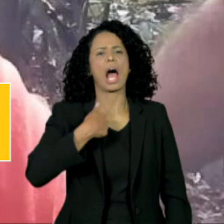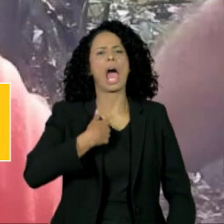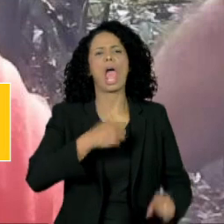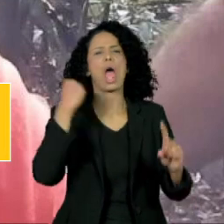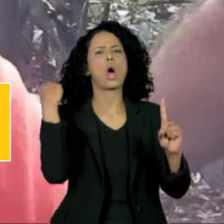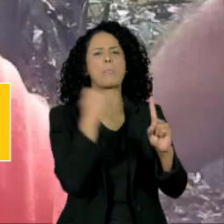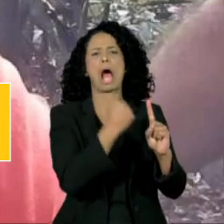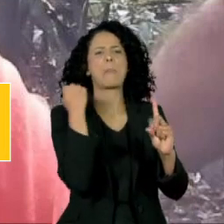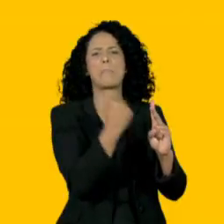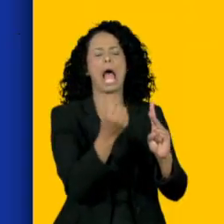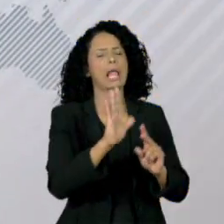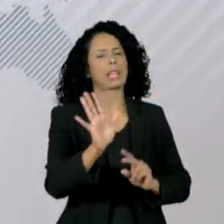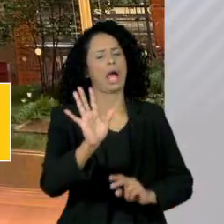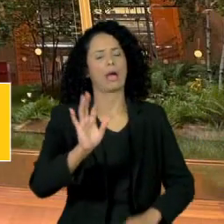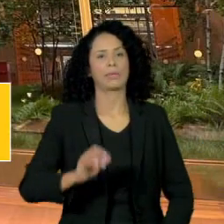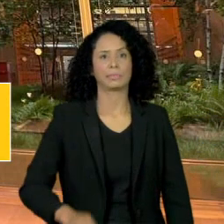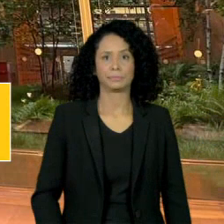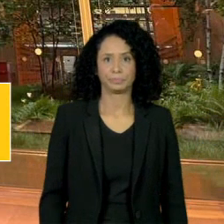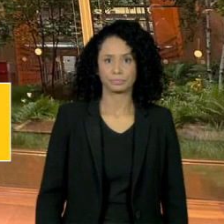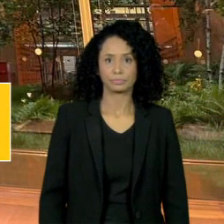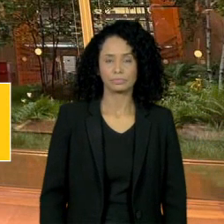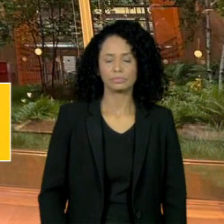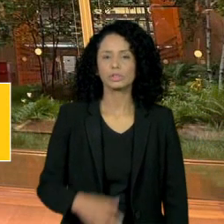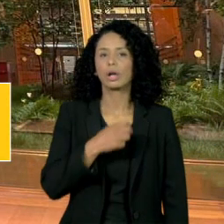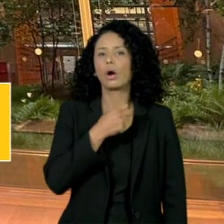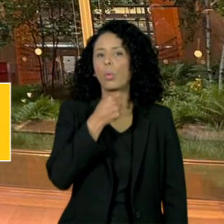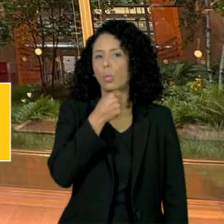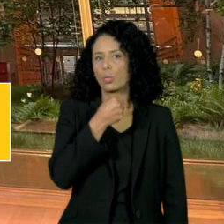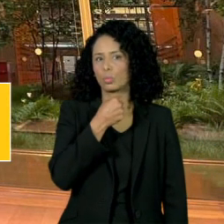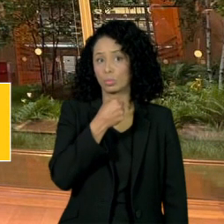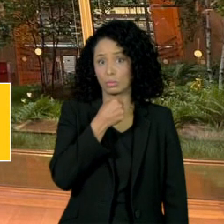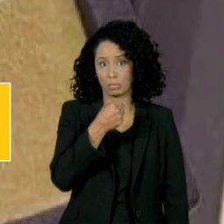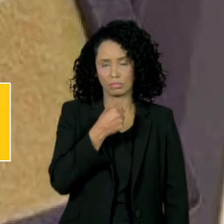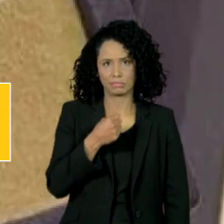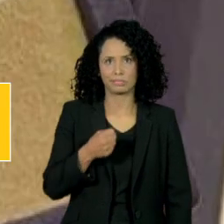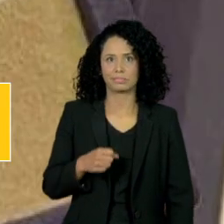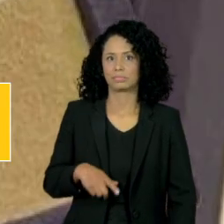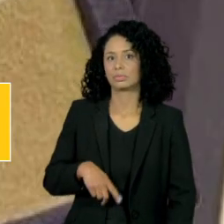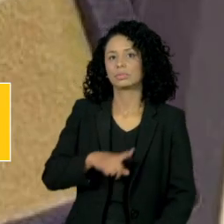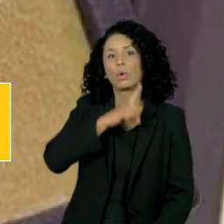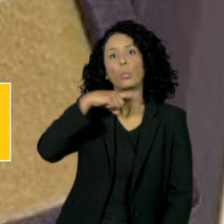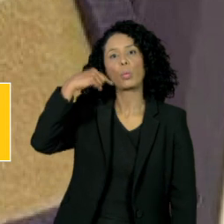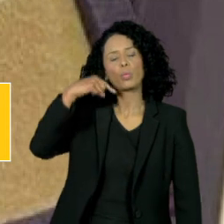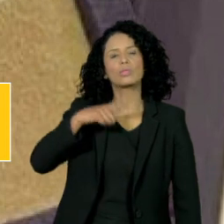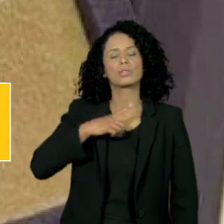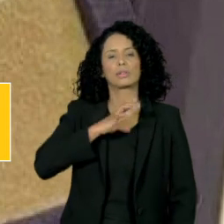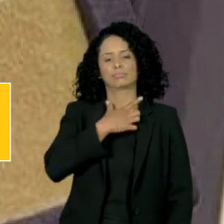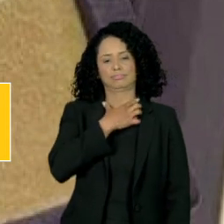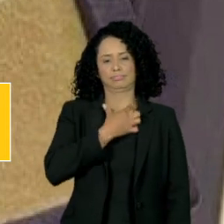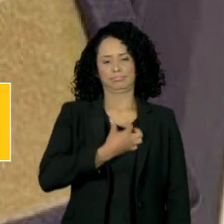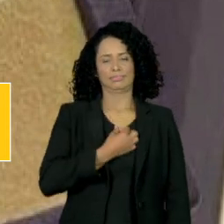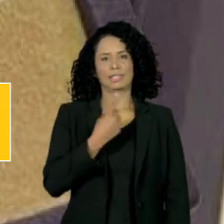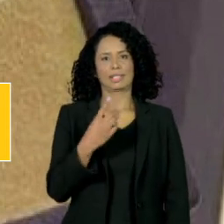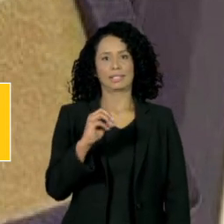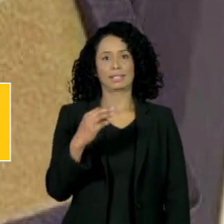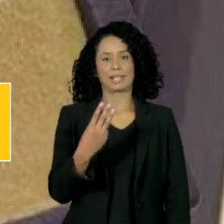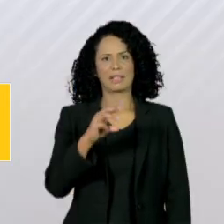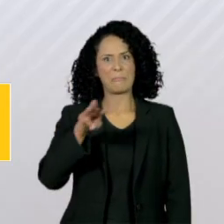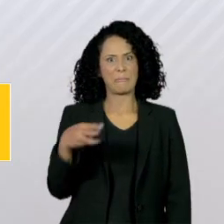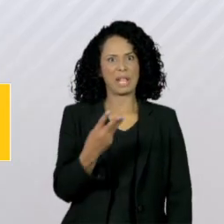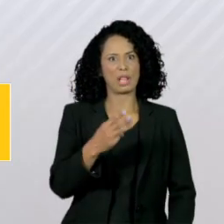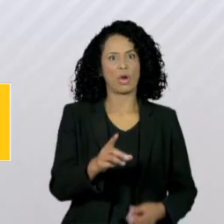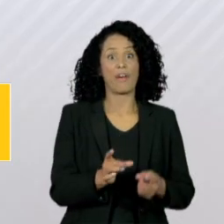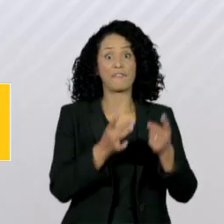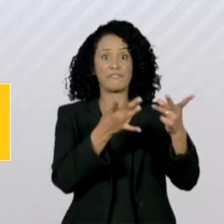Bruno e Dom. Jornalista russo, vencedor do Nobel da Paz, vende medalha por 103 milhões e 500 mil